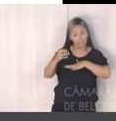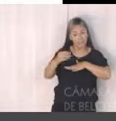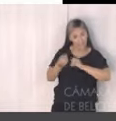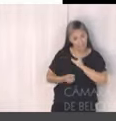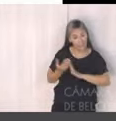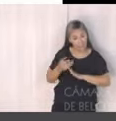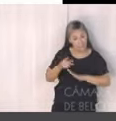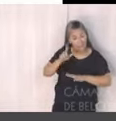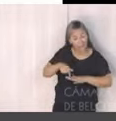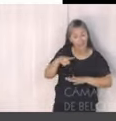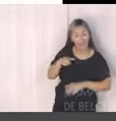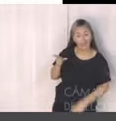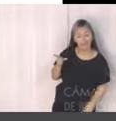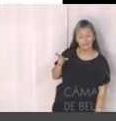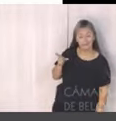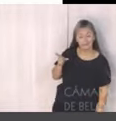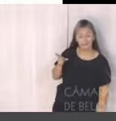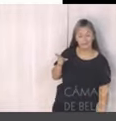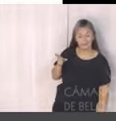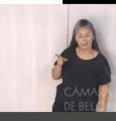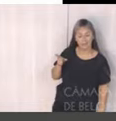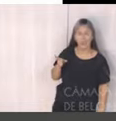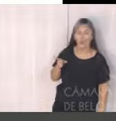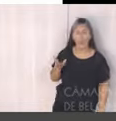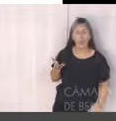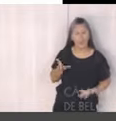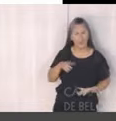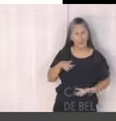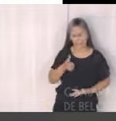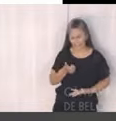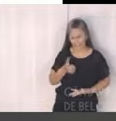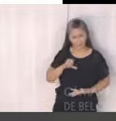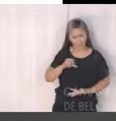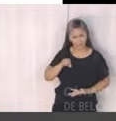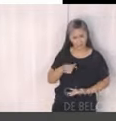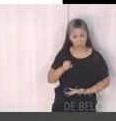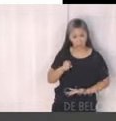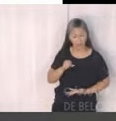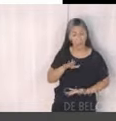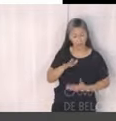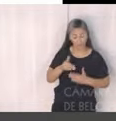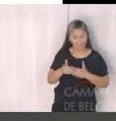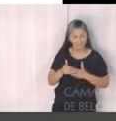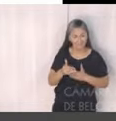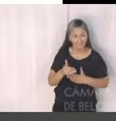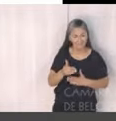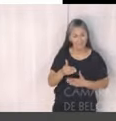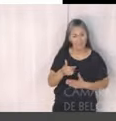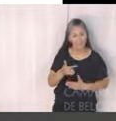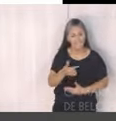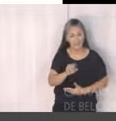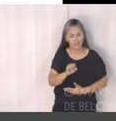relação ao total de intervenções. Hoje, estamos com 19,8 e a proposta é de chegar a 28